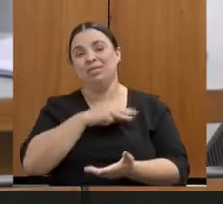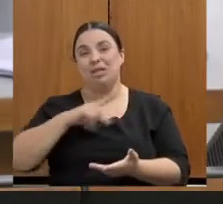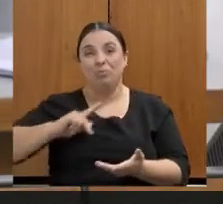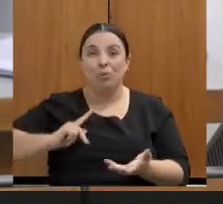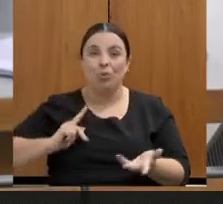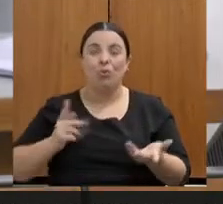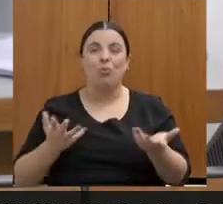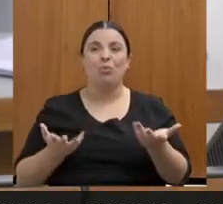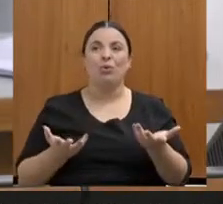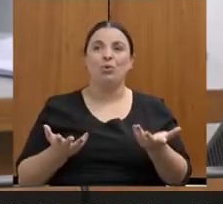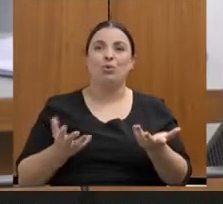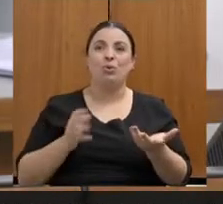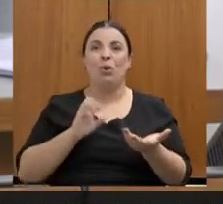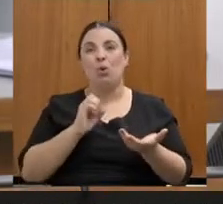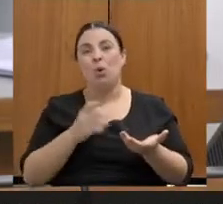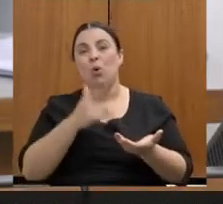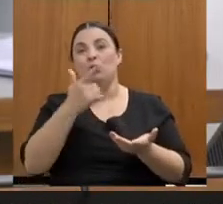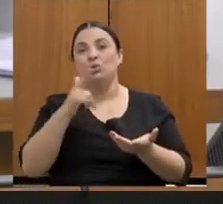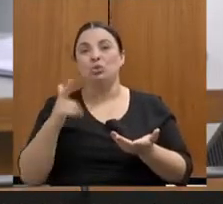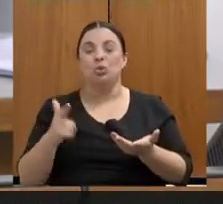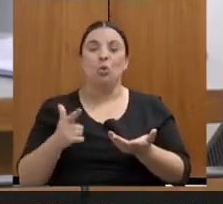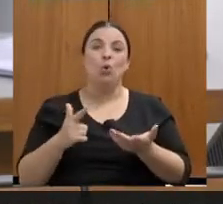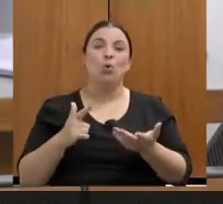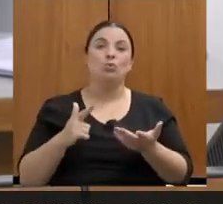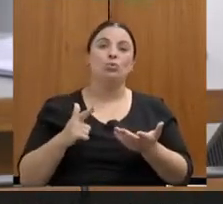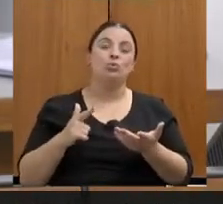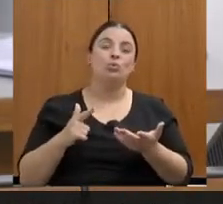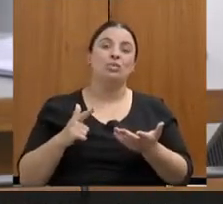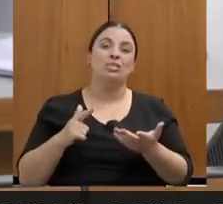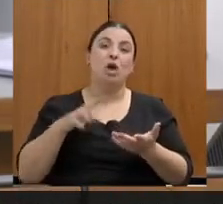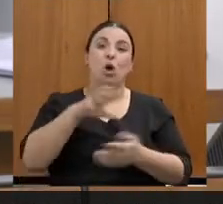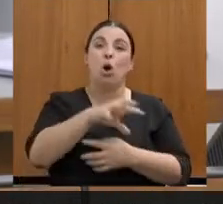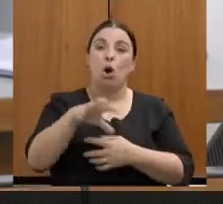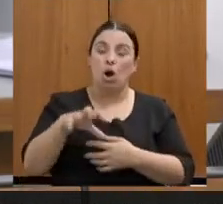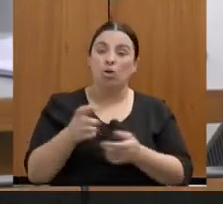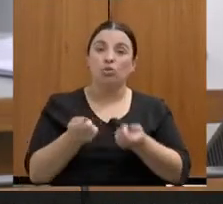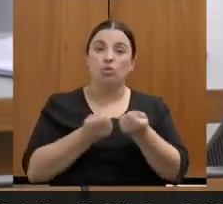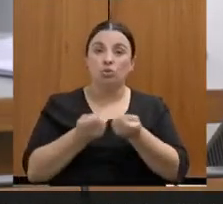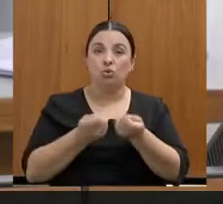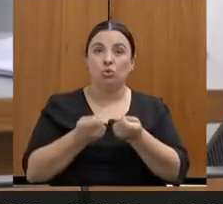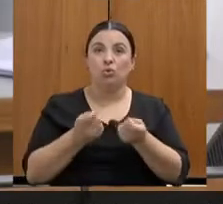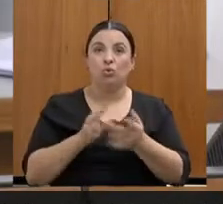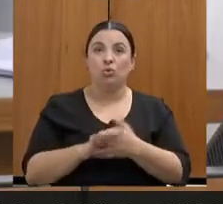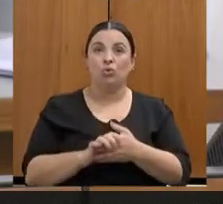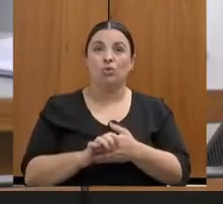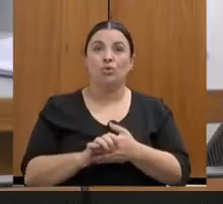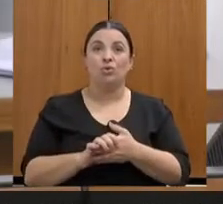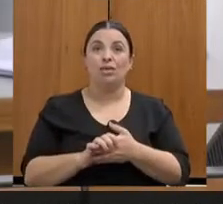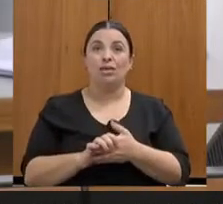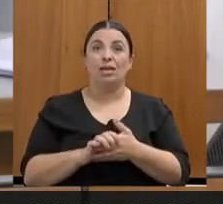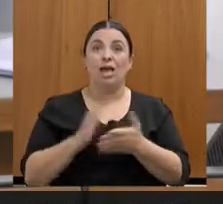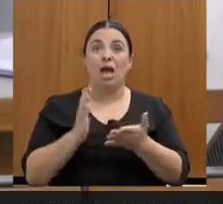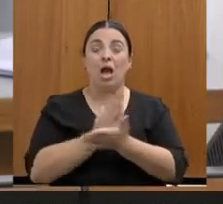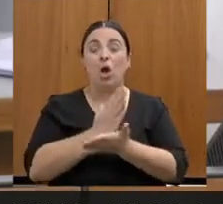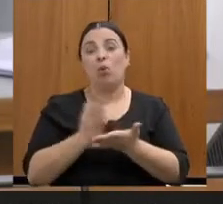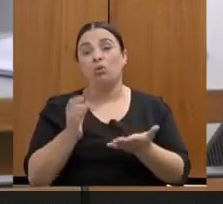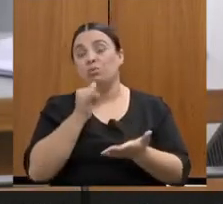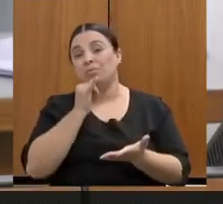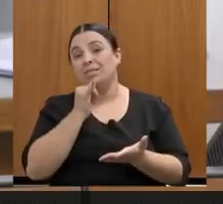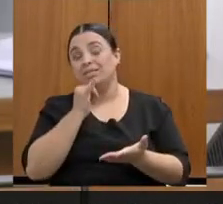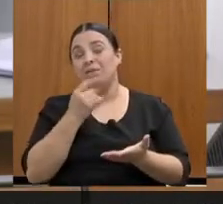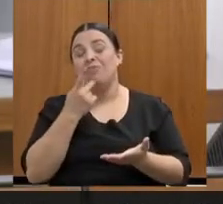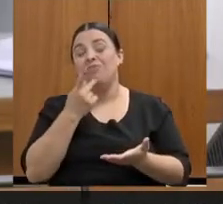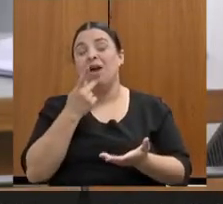a outros órgãos de controle, sobre até, tem órgãos desses que questionam a utilização do